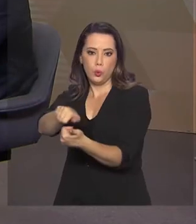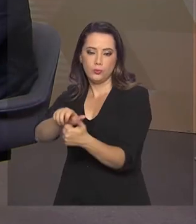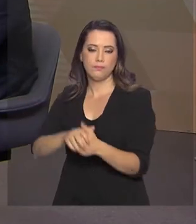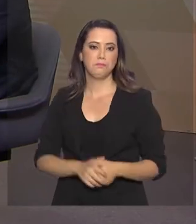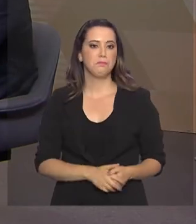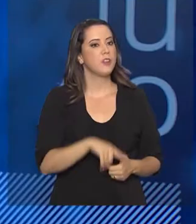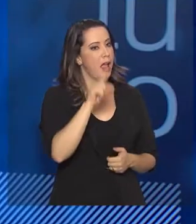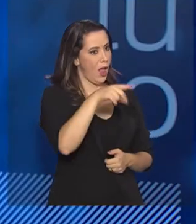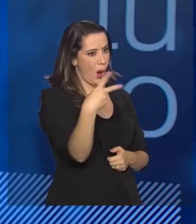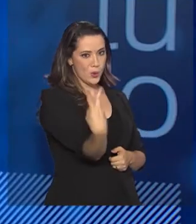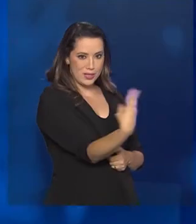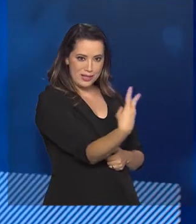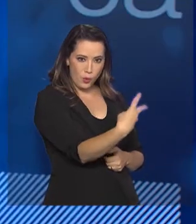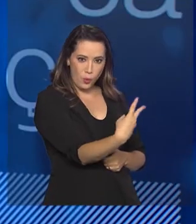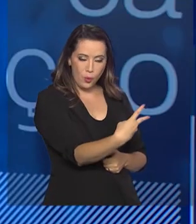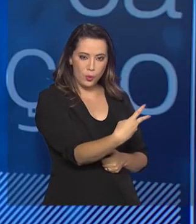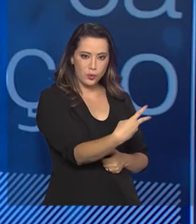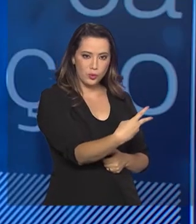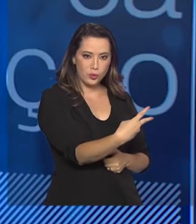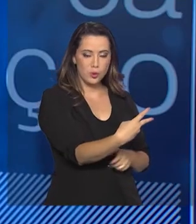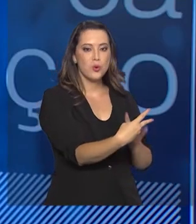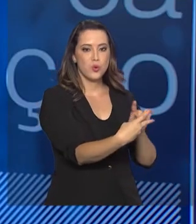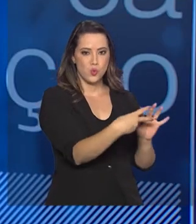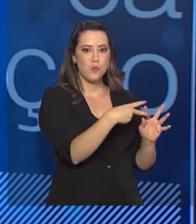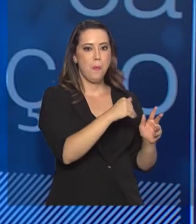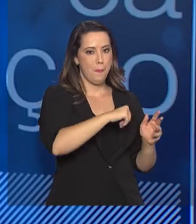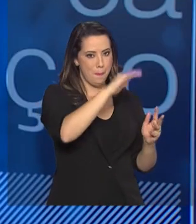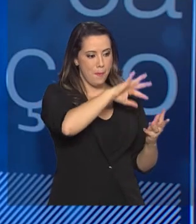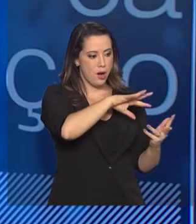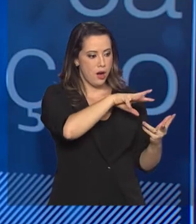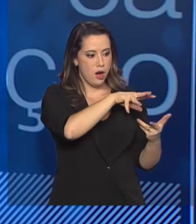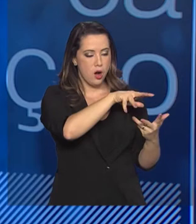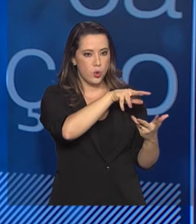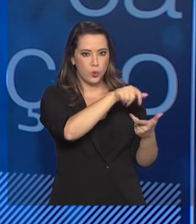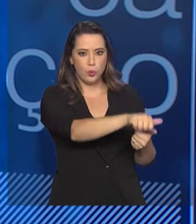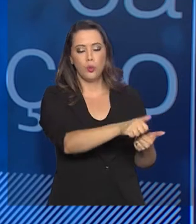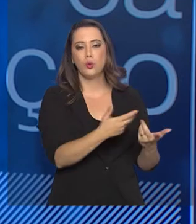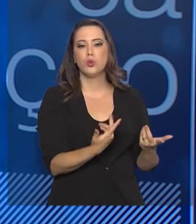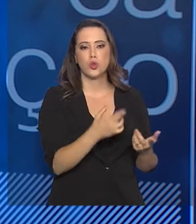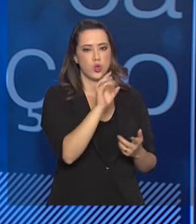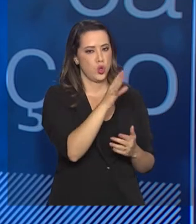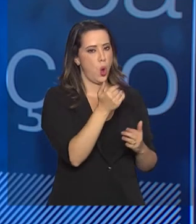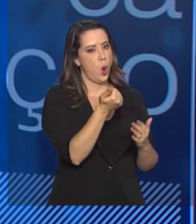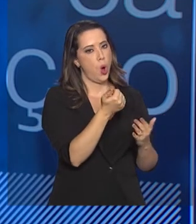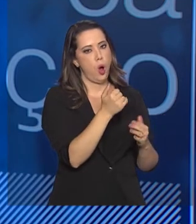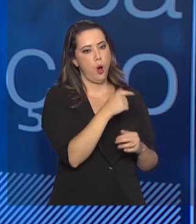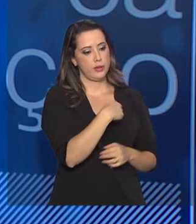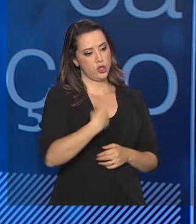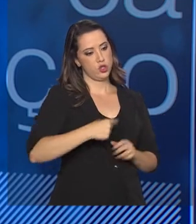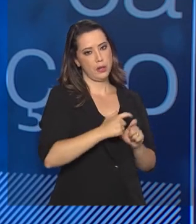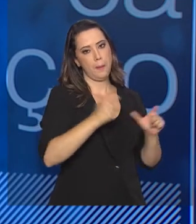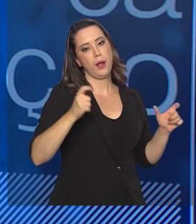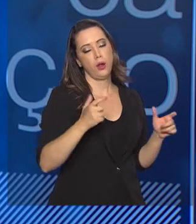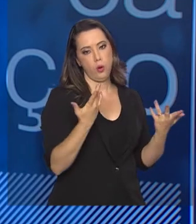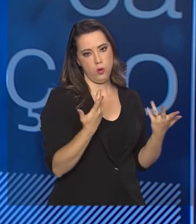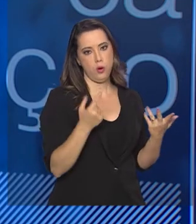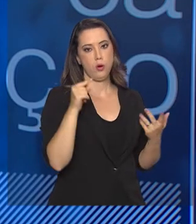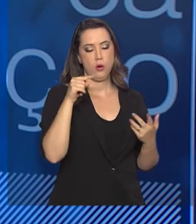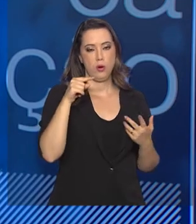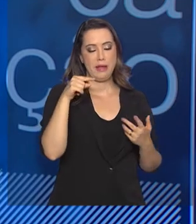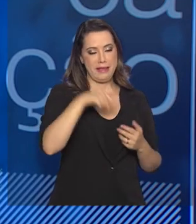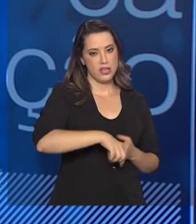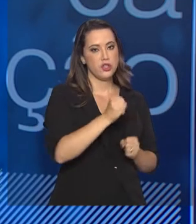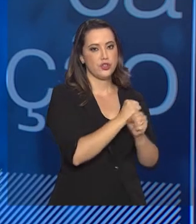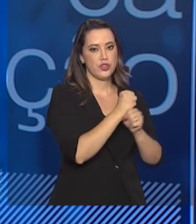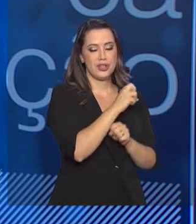maior exame do mundo. Ele só perde para o exame da China, em quantidade de alunos que fazem a prova. Esse ano serão 5 milhões e 100